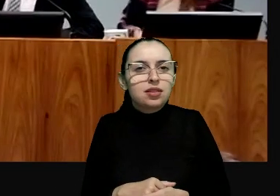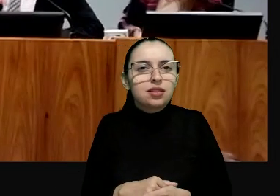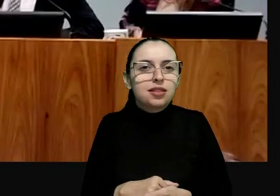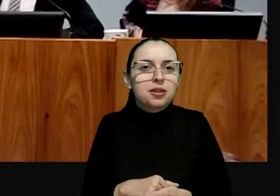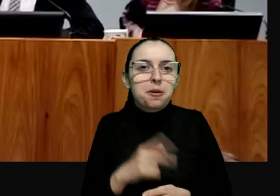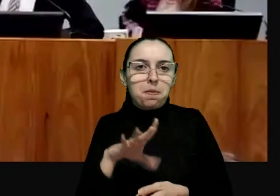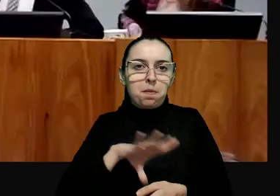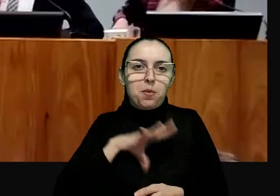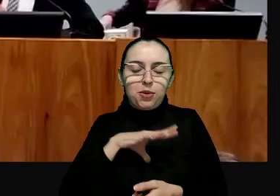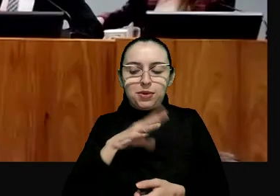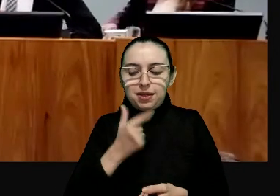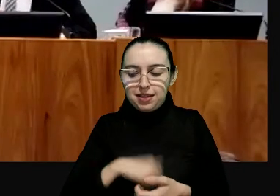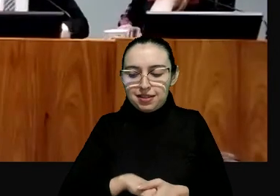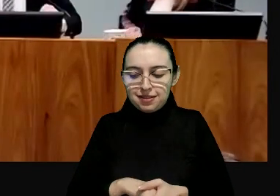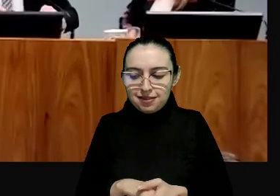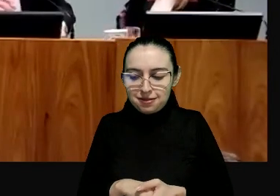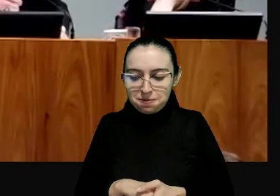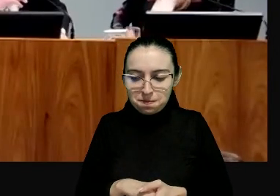em português.